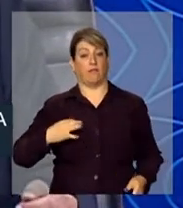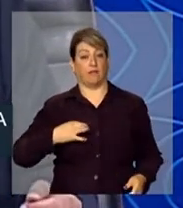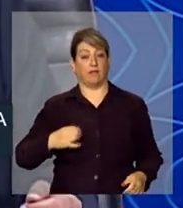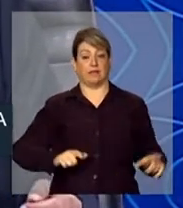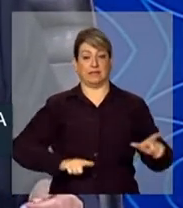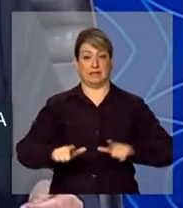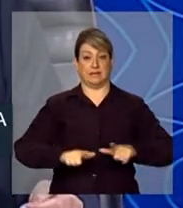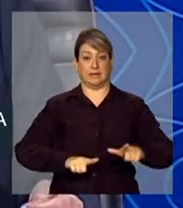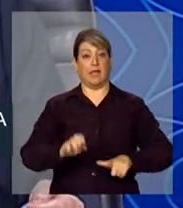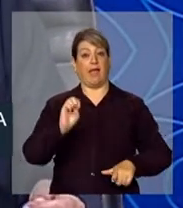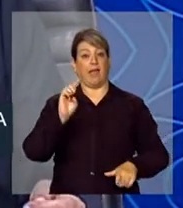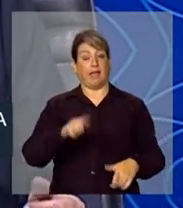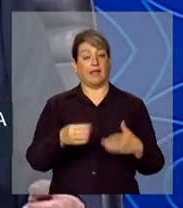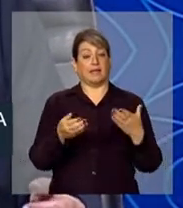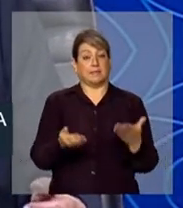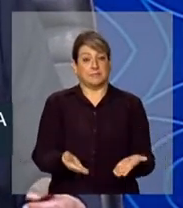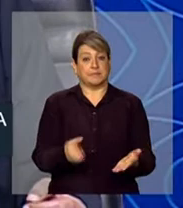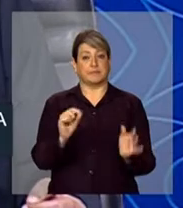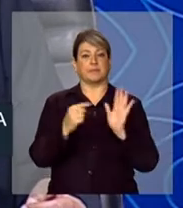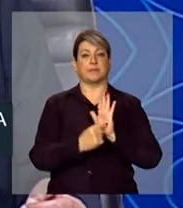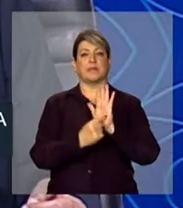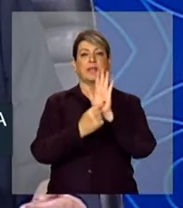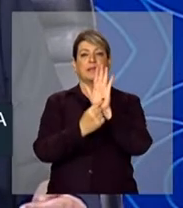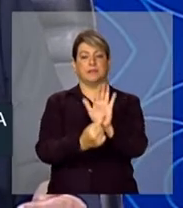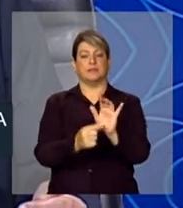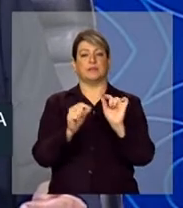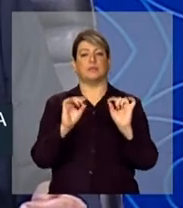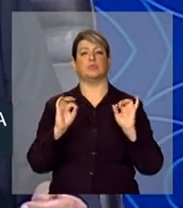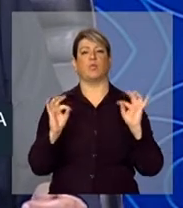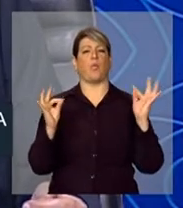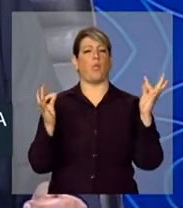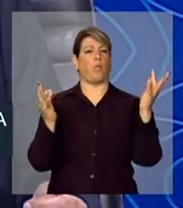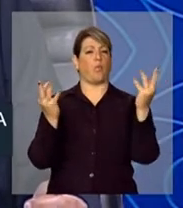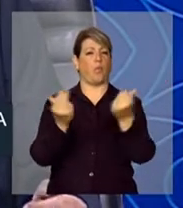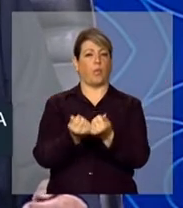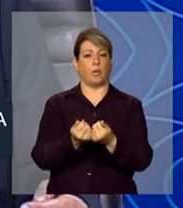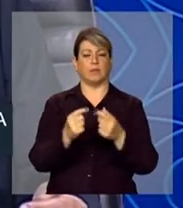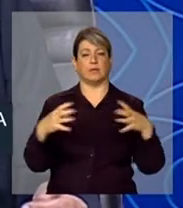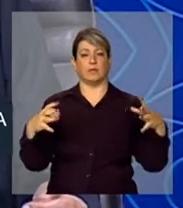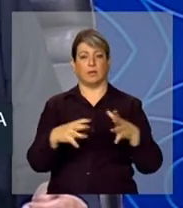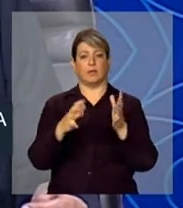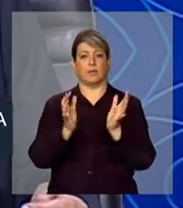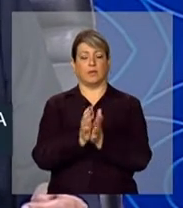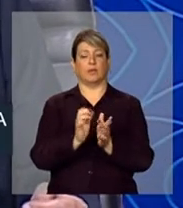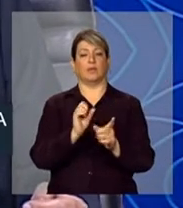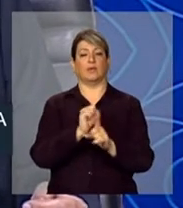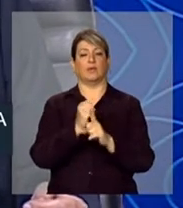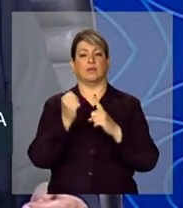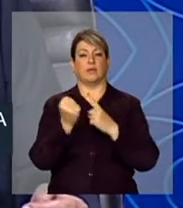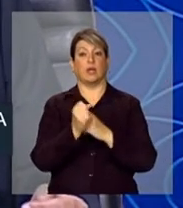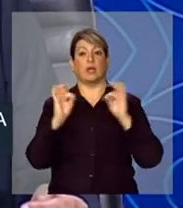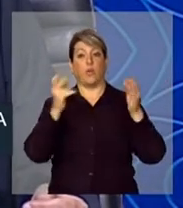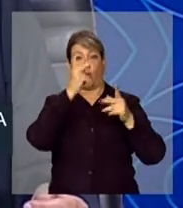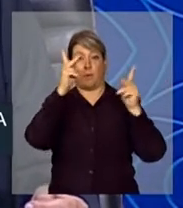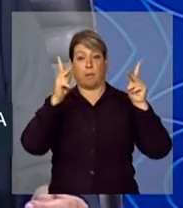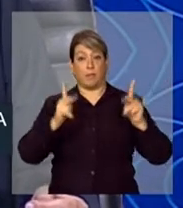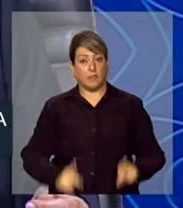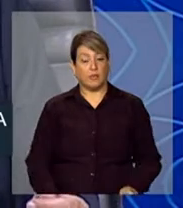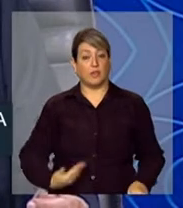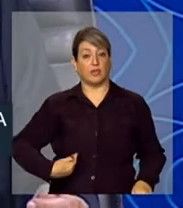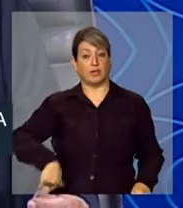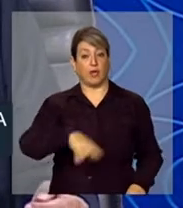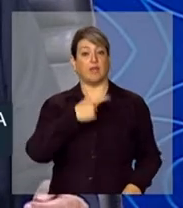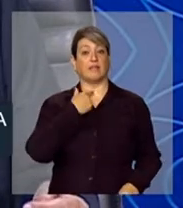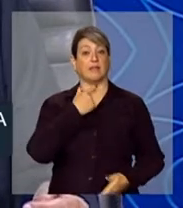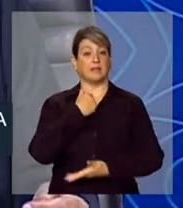a expressão de toda a sociedade, de toda a população, que nós desejamos para essa